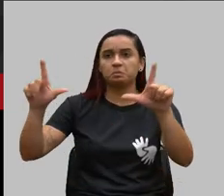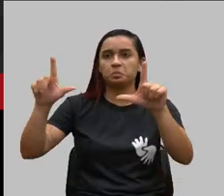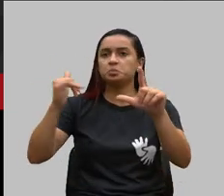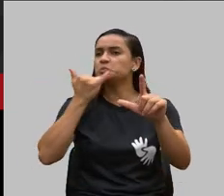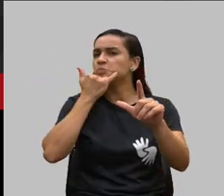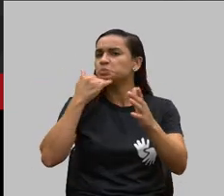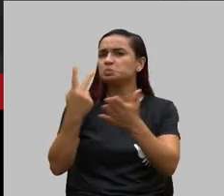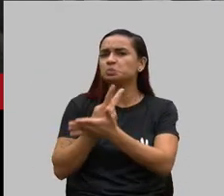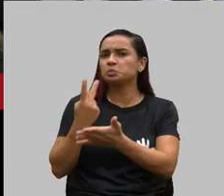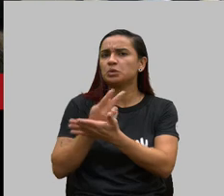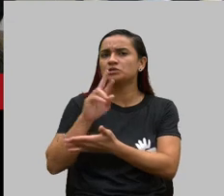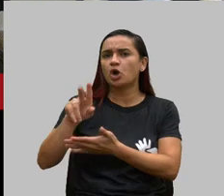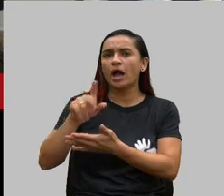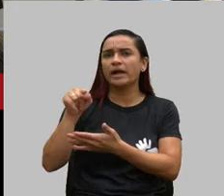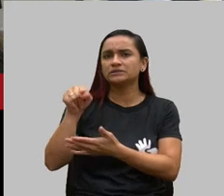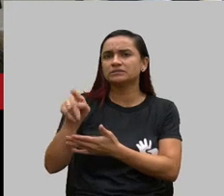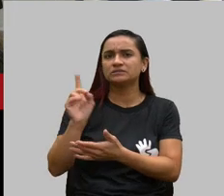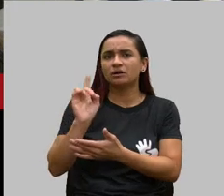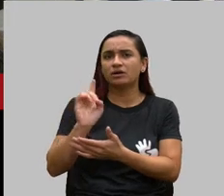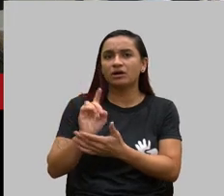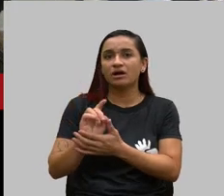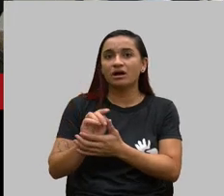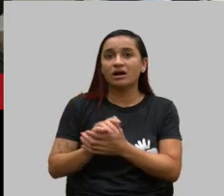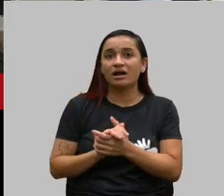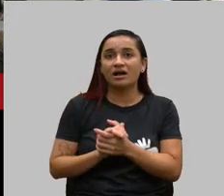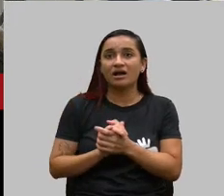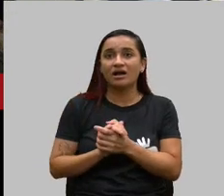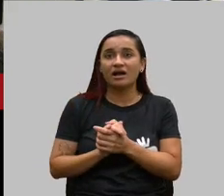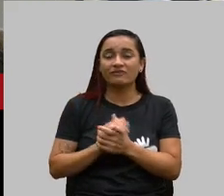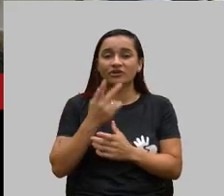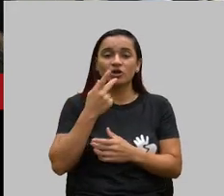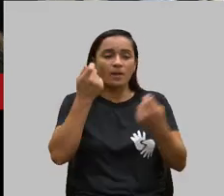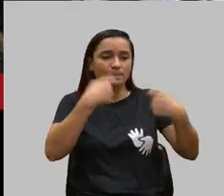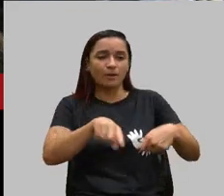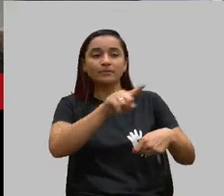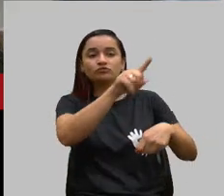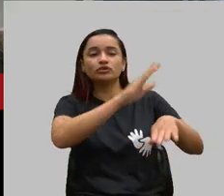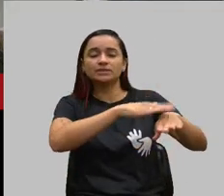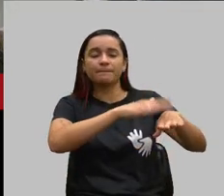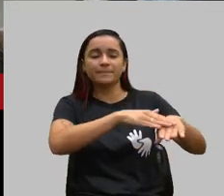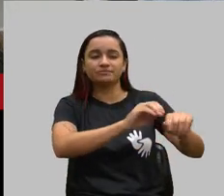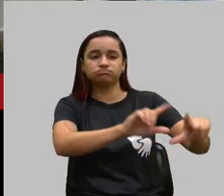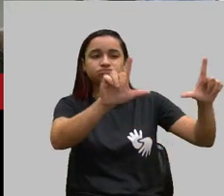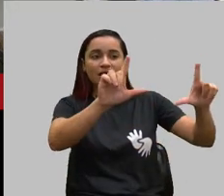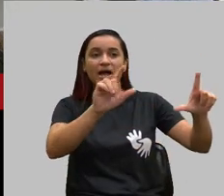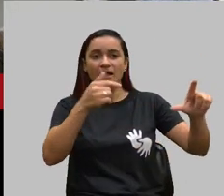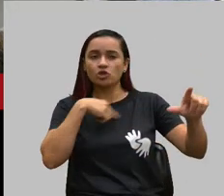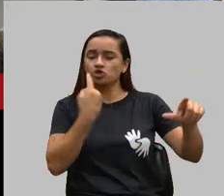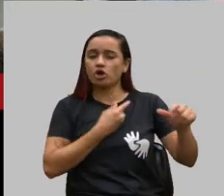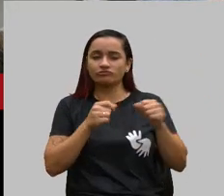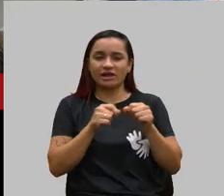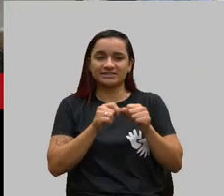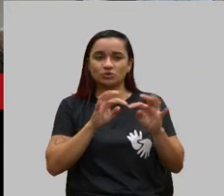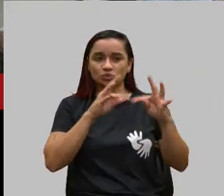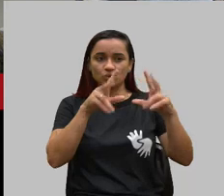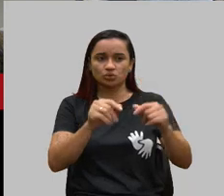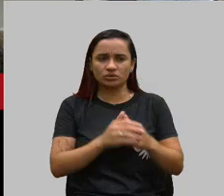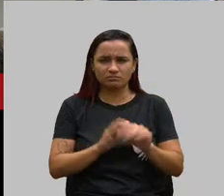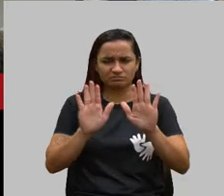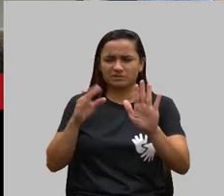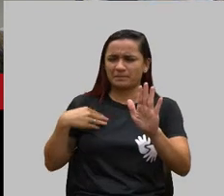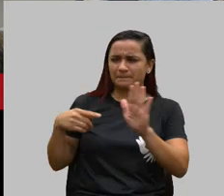Não precisa você compartilhar porque nós fazemos tudo por aqui. Mas vocês receberam a minha